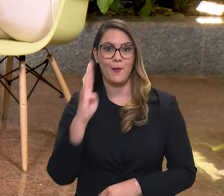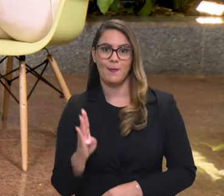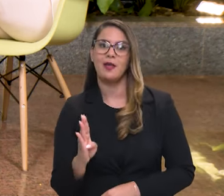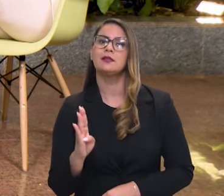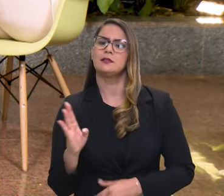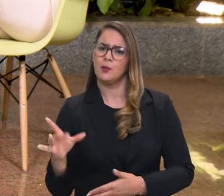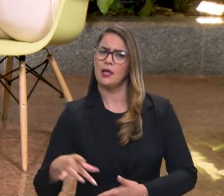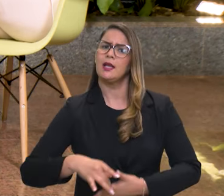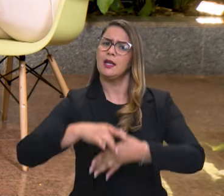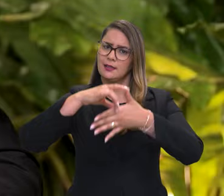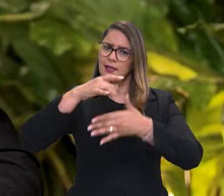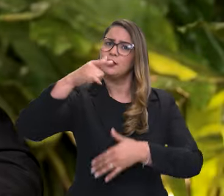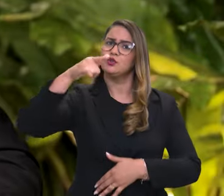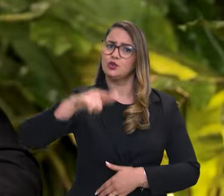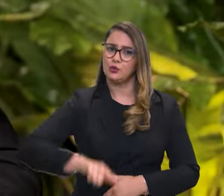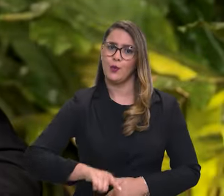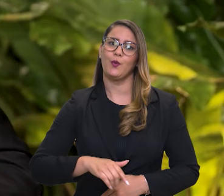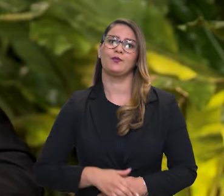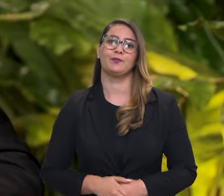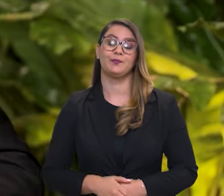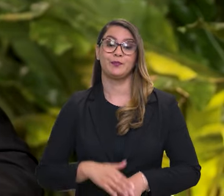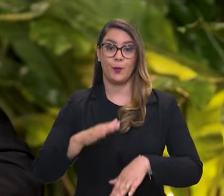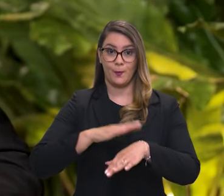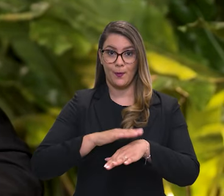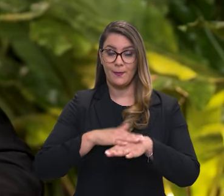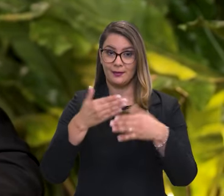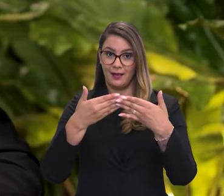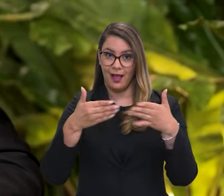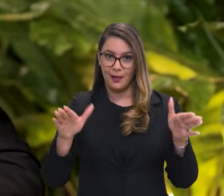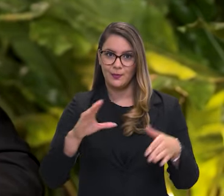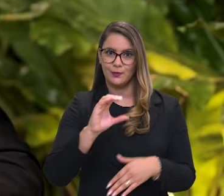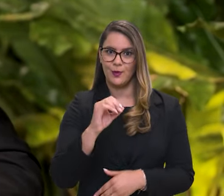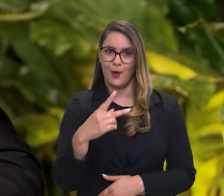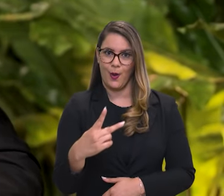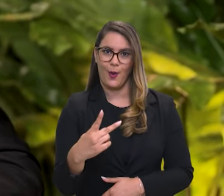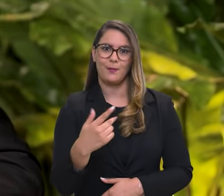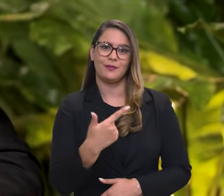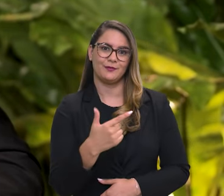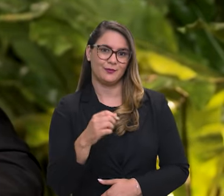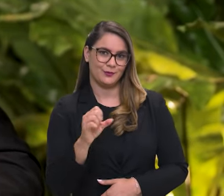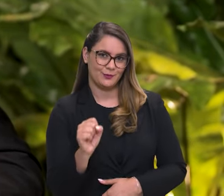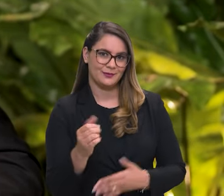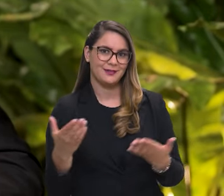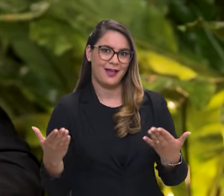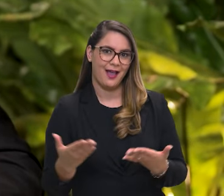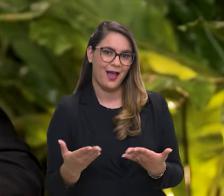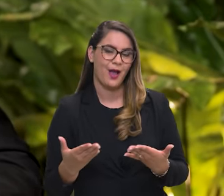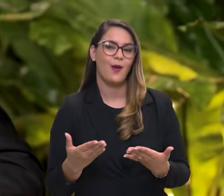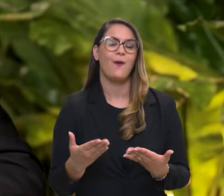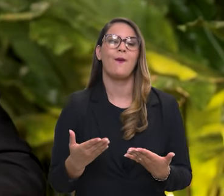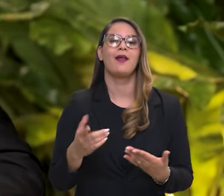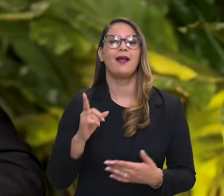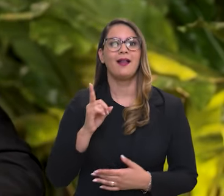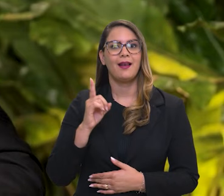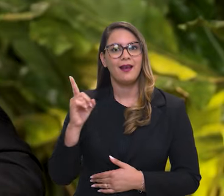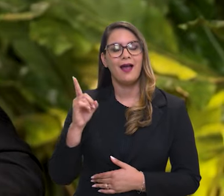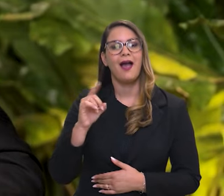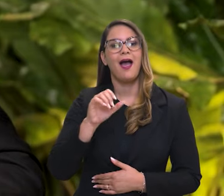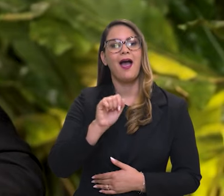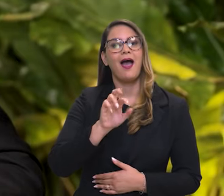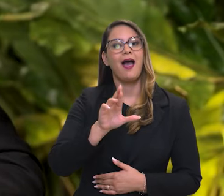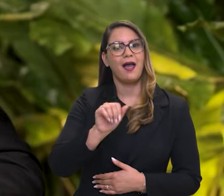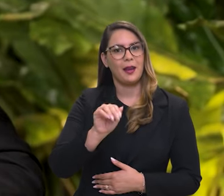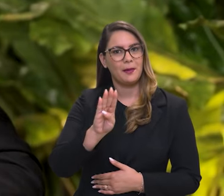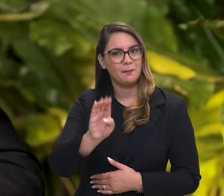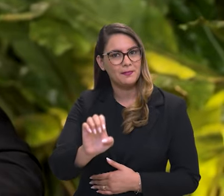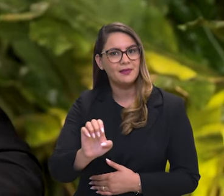para que o Brasil volte a liderar. Então, na abertura da COP28, agora nos Emirados Árabes, o